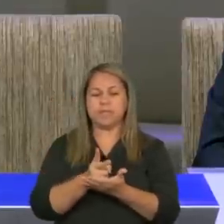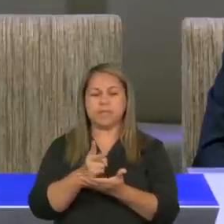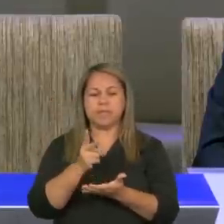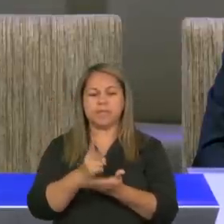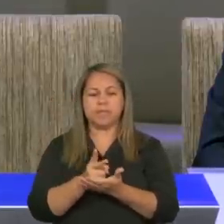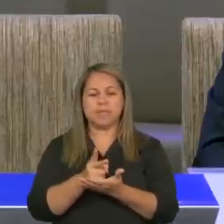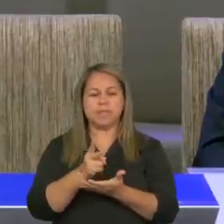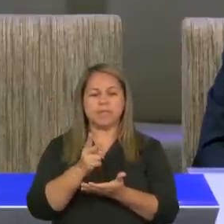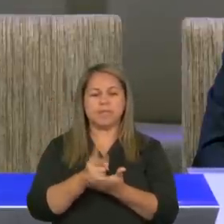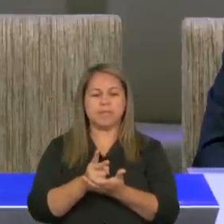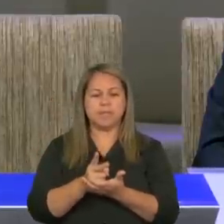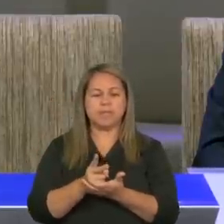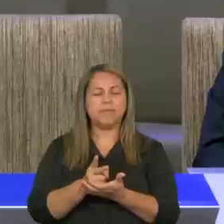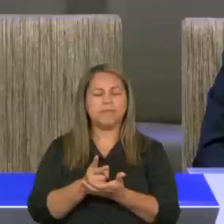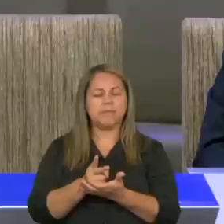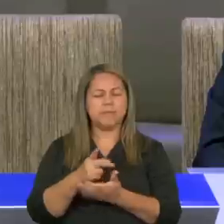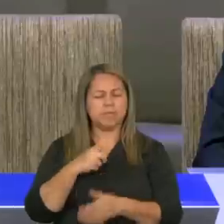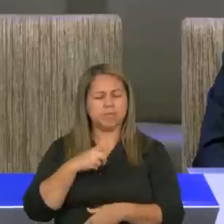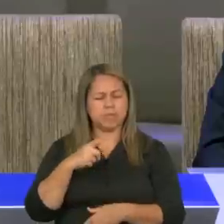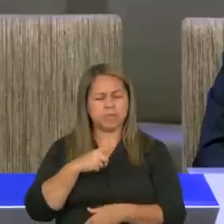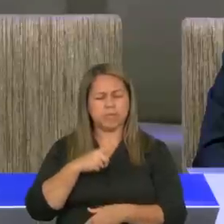com novos frutos,